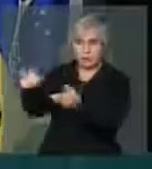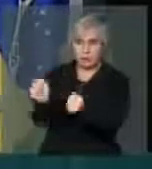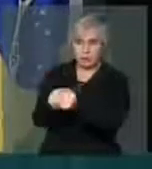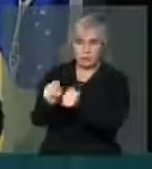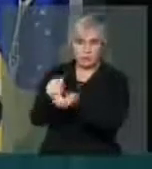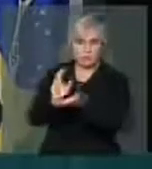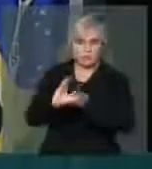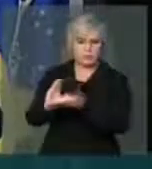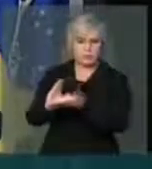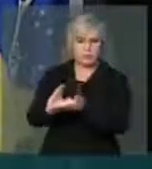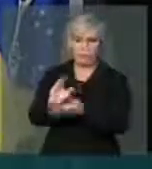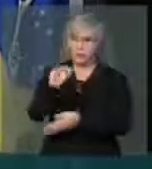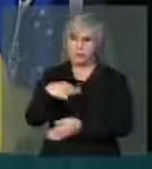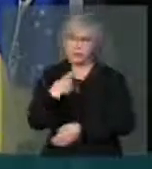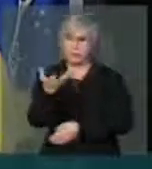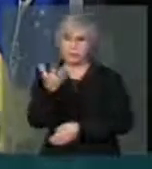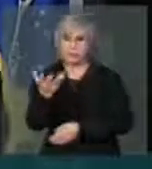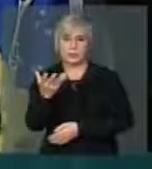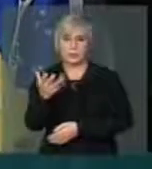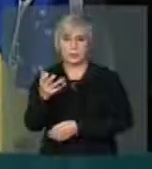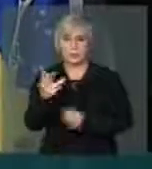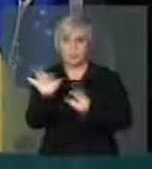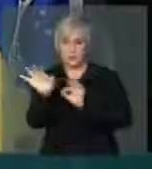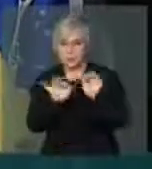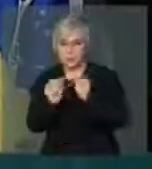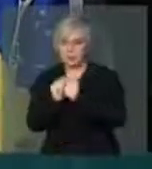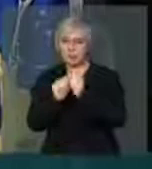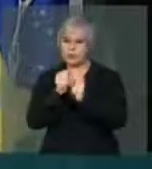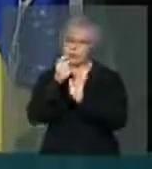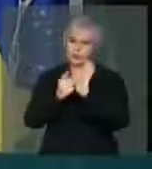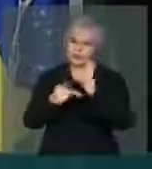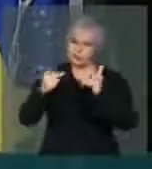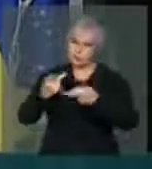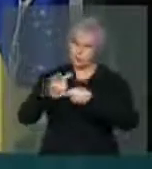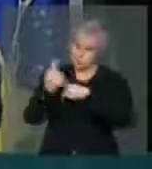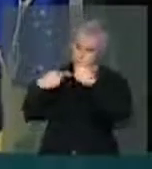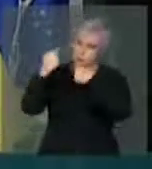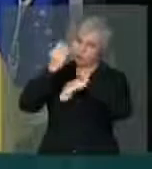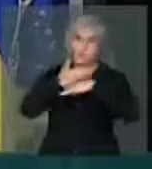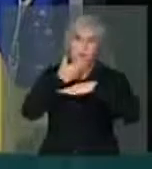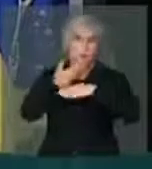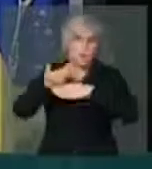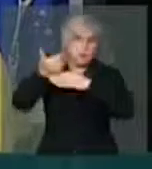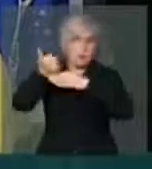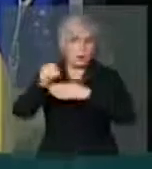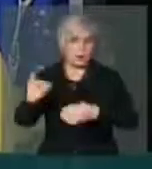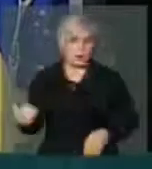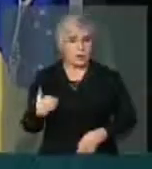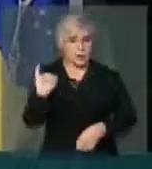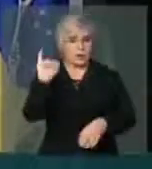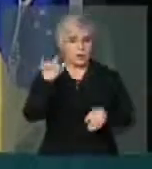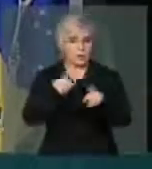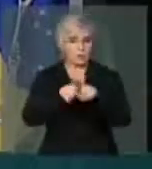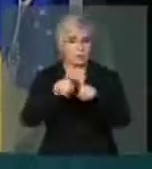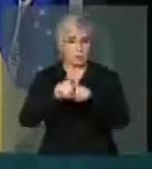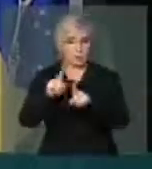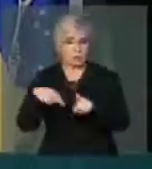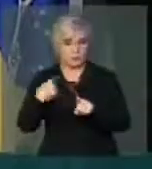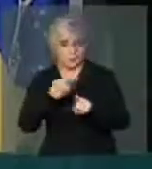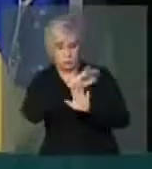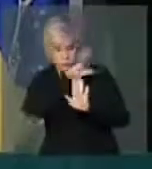Se nós estamos querendo moralizar progresso, avanço, é fundamental que nós coloquemos,